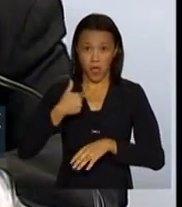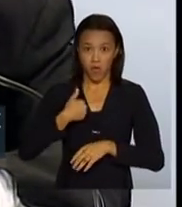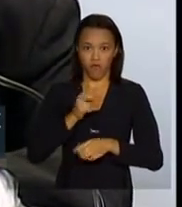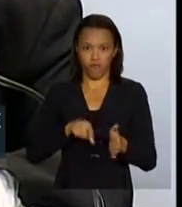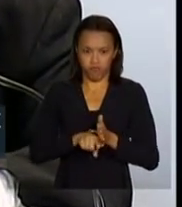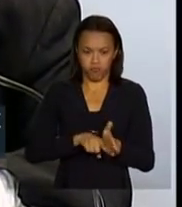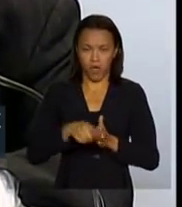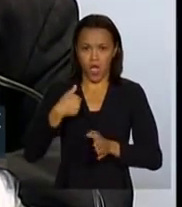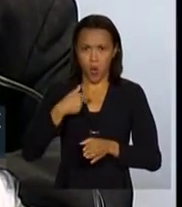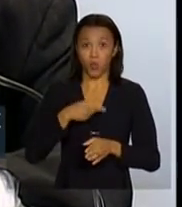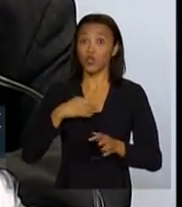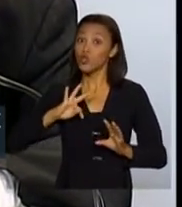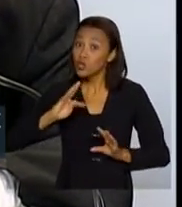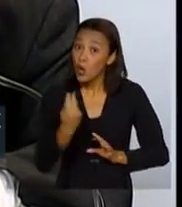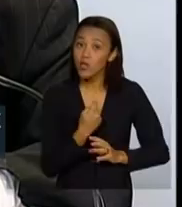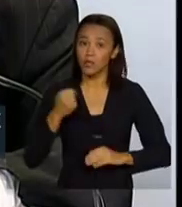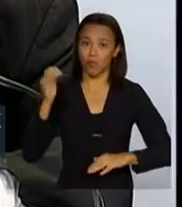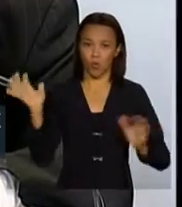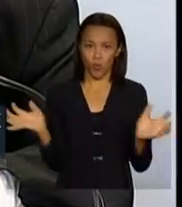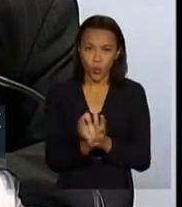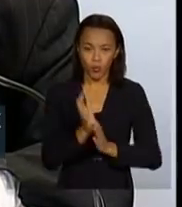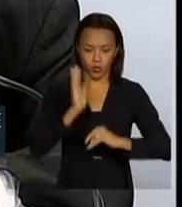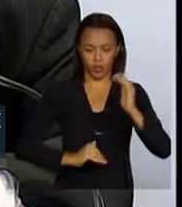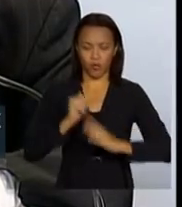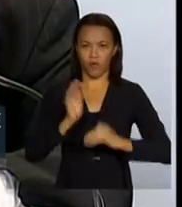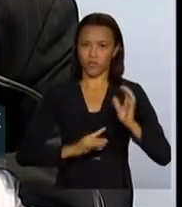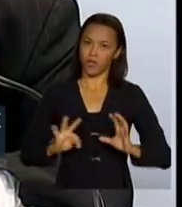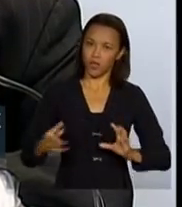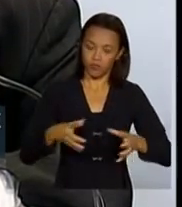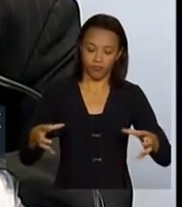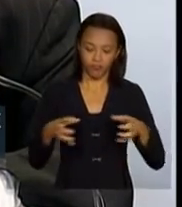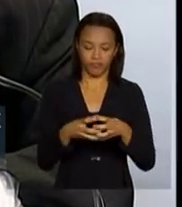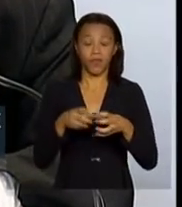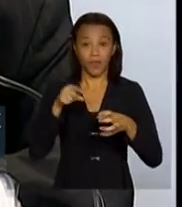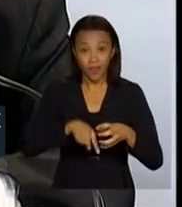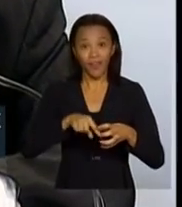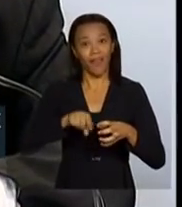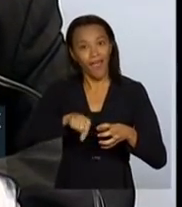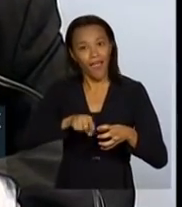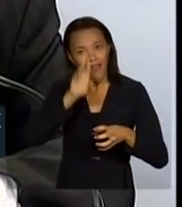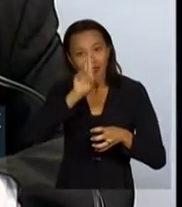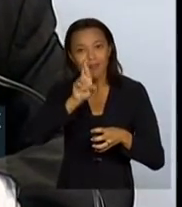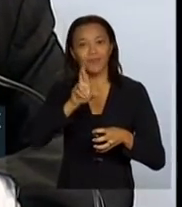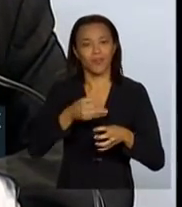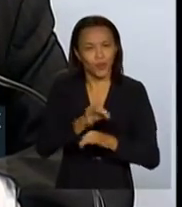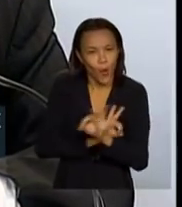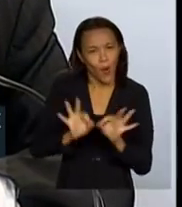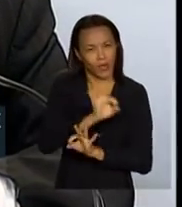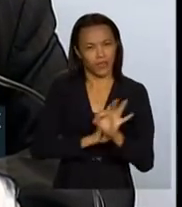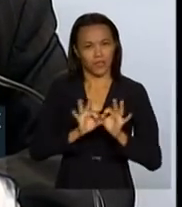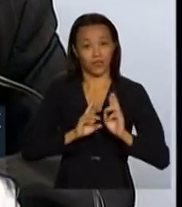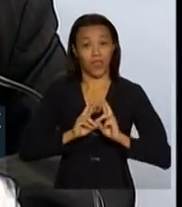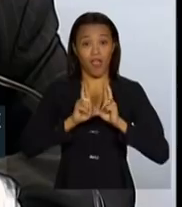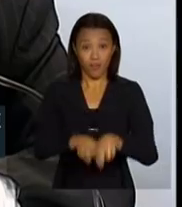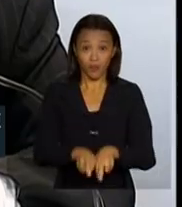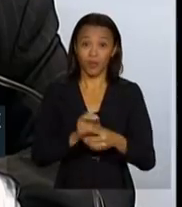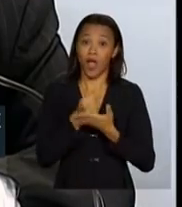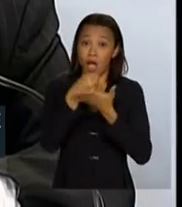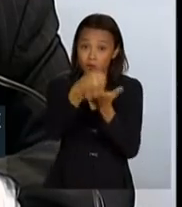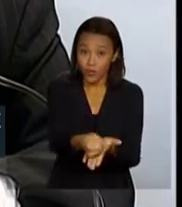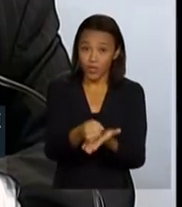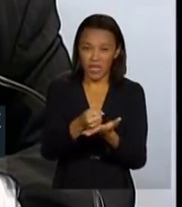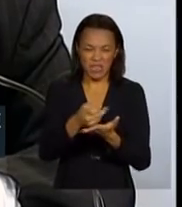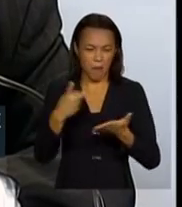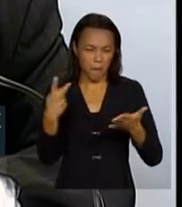emergência, não, nós somos uma equipe agora que se transforma numa equipe de organização de resposta para a situação